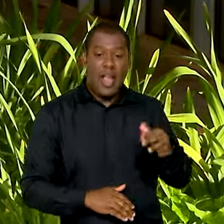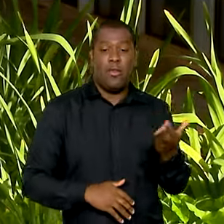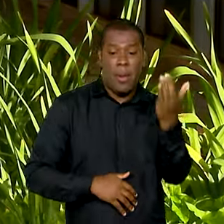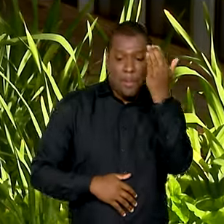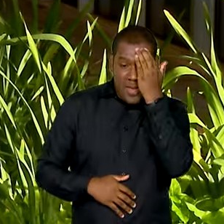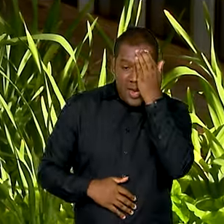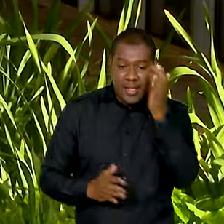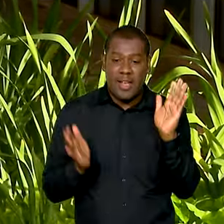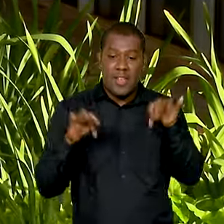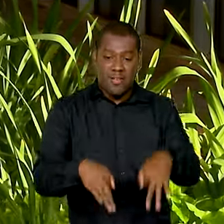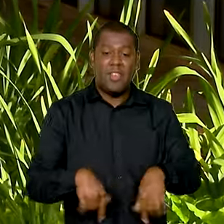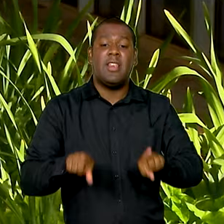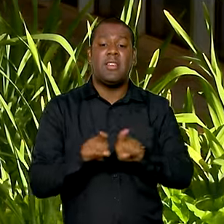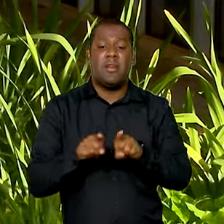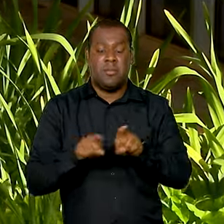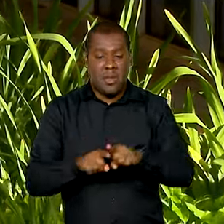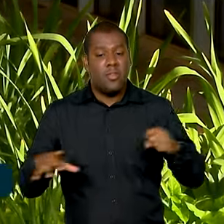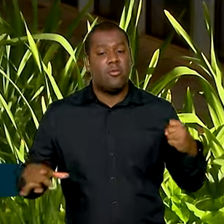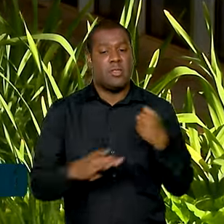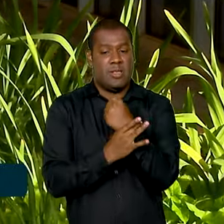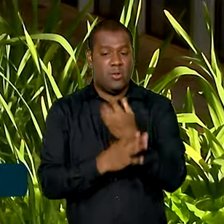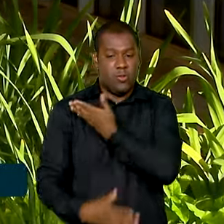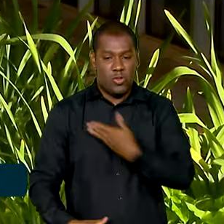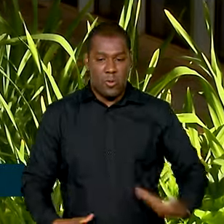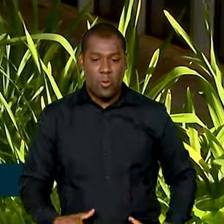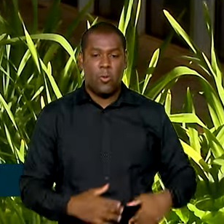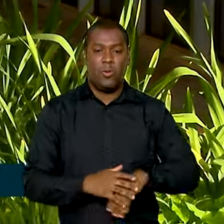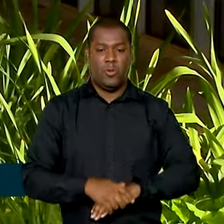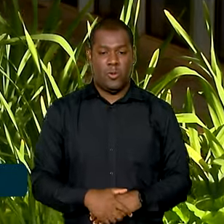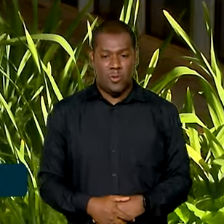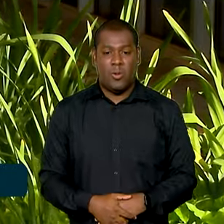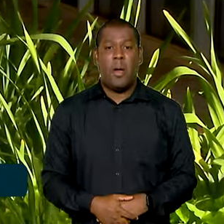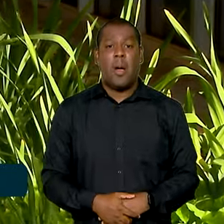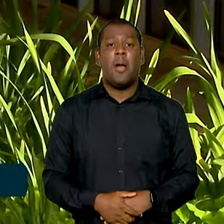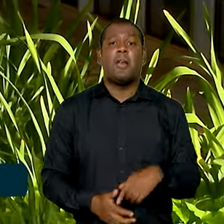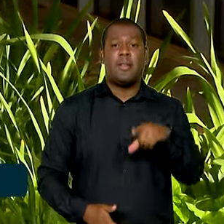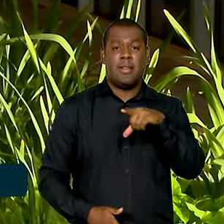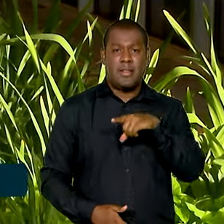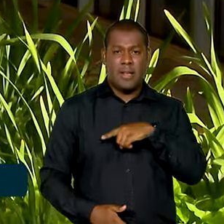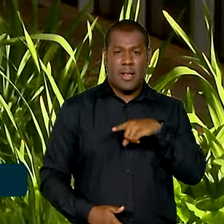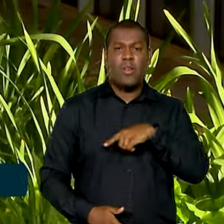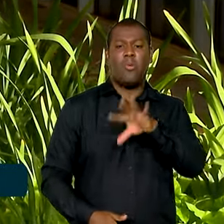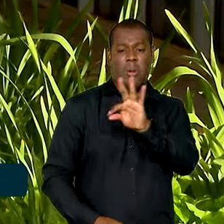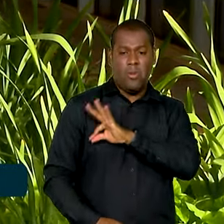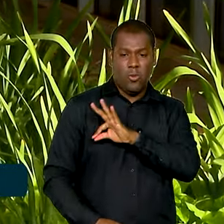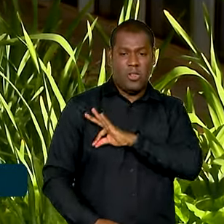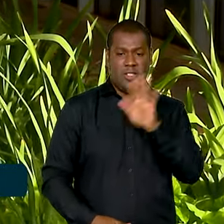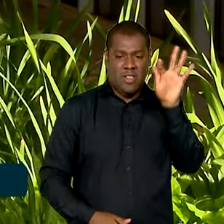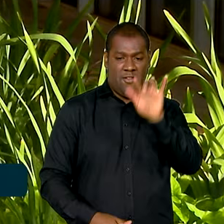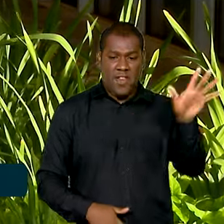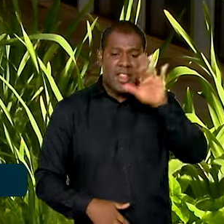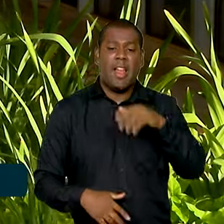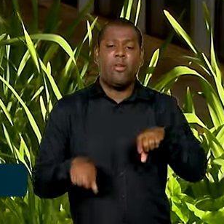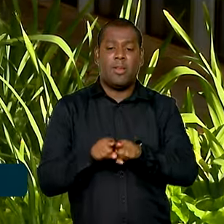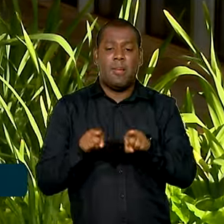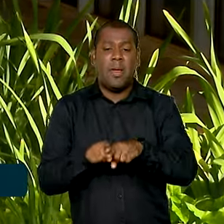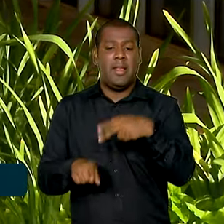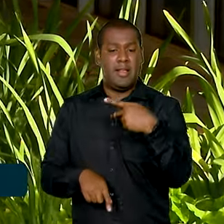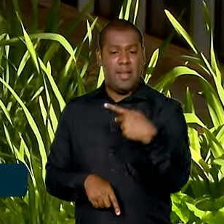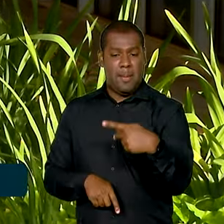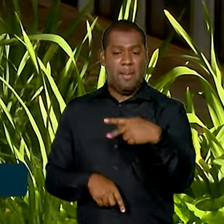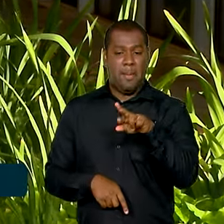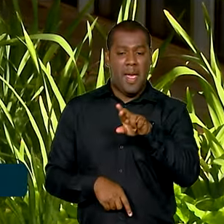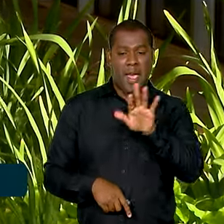digitais e, claro, segurança pública. Estão sob o comando da pasta as Polícias Federal e Rodoviária Federal e o Sistema